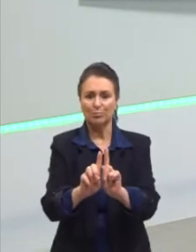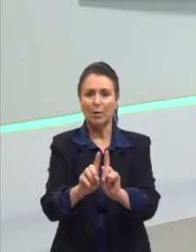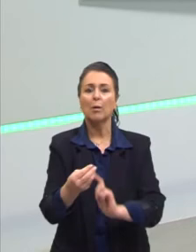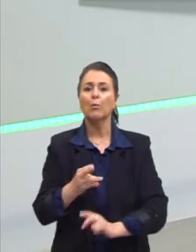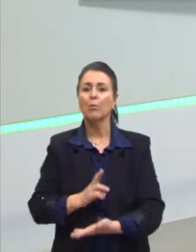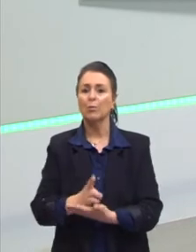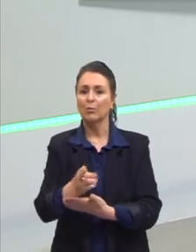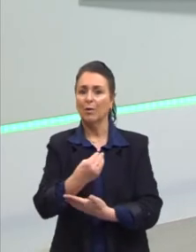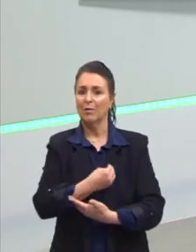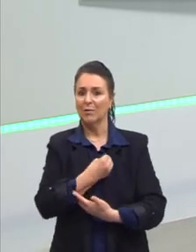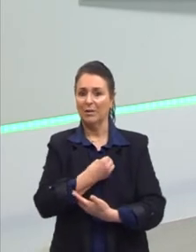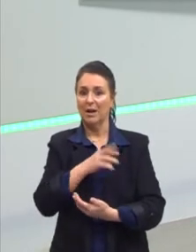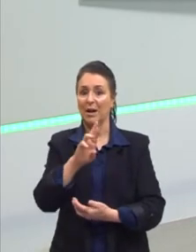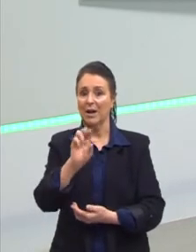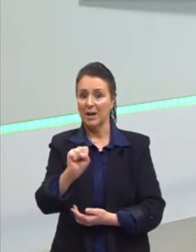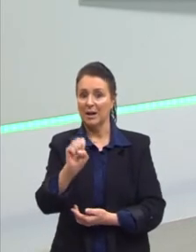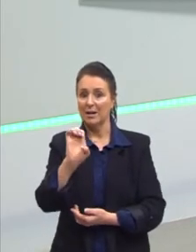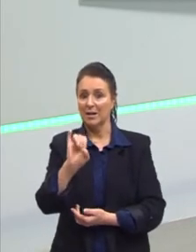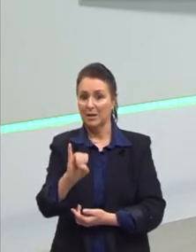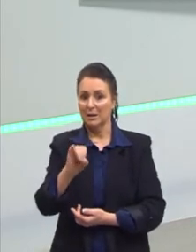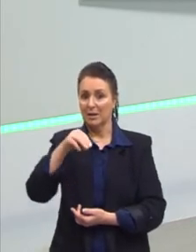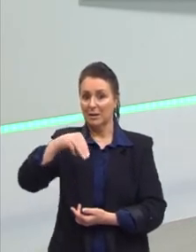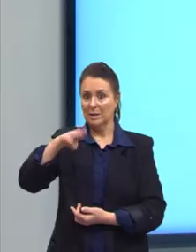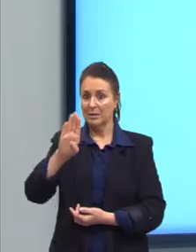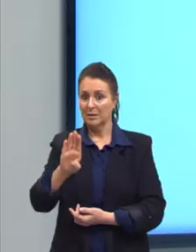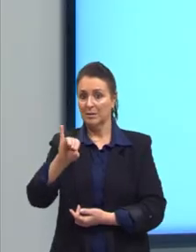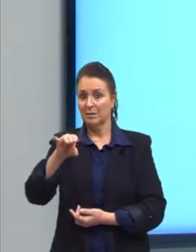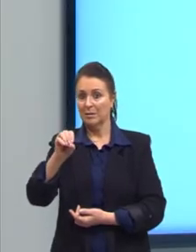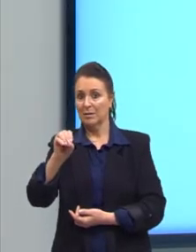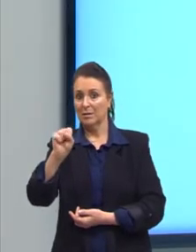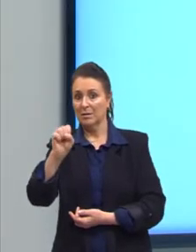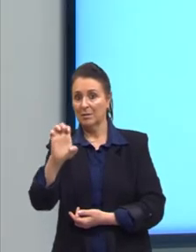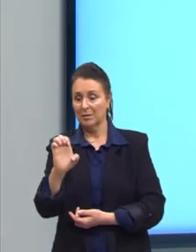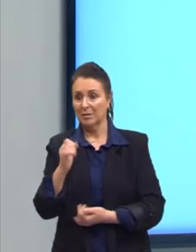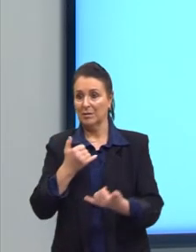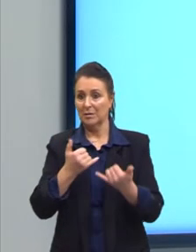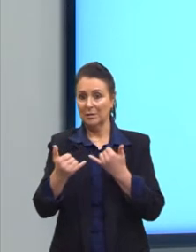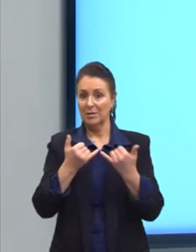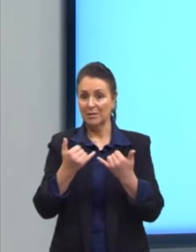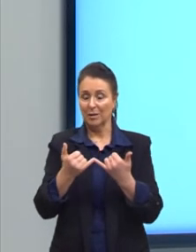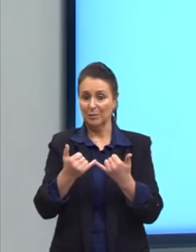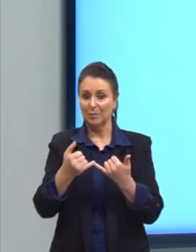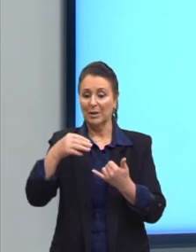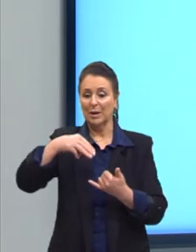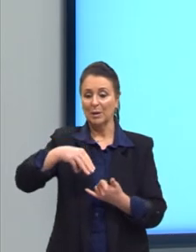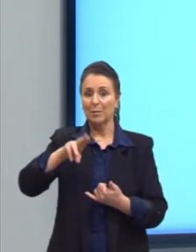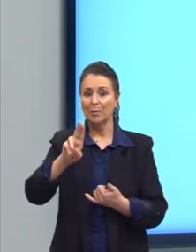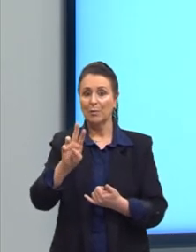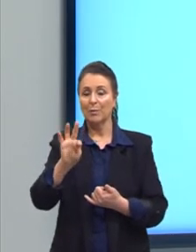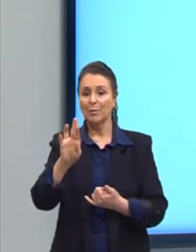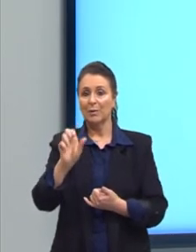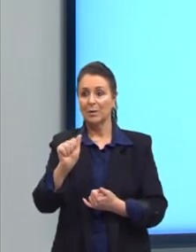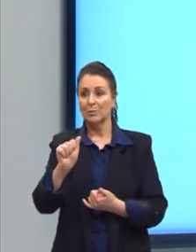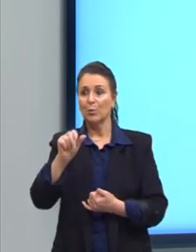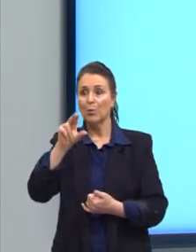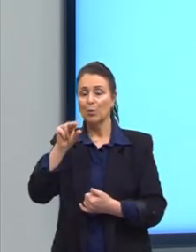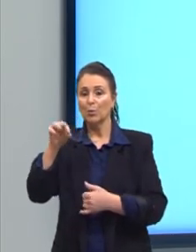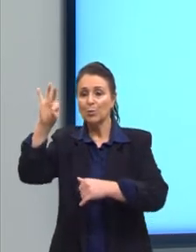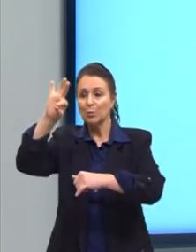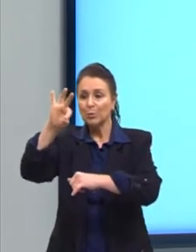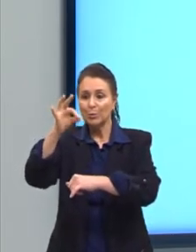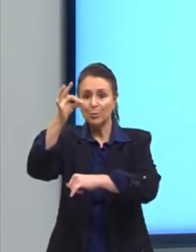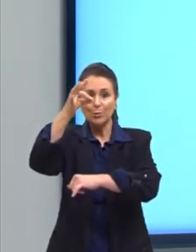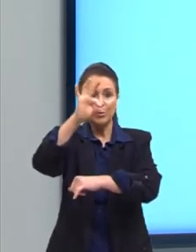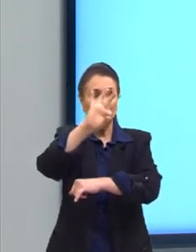de simbiose, certo? Então, aqui, temos o exemplo de mutualismo. Aqui, os insetos, né? Com as